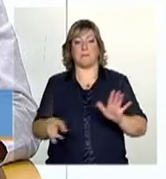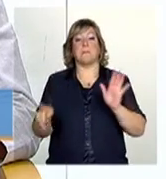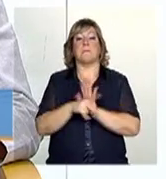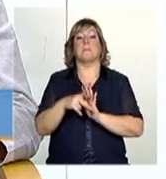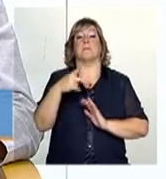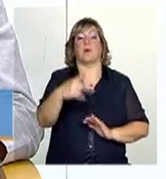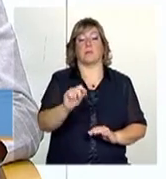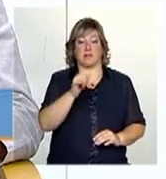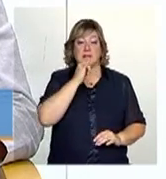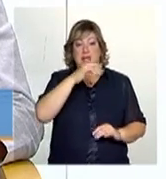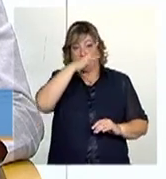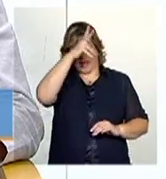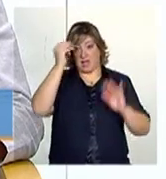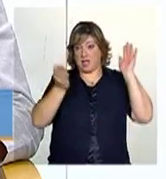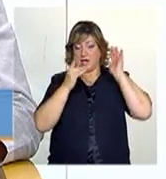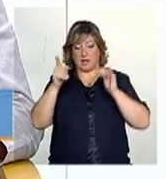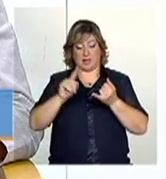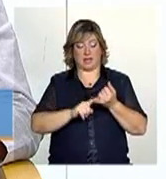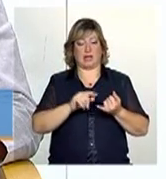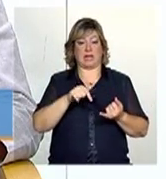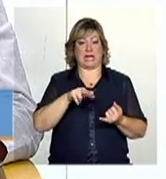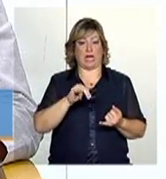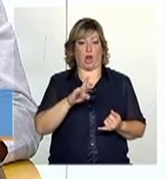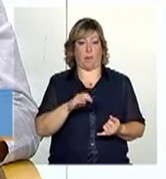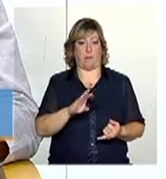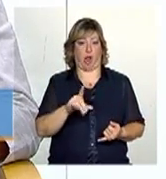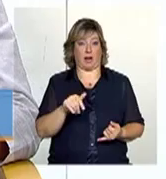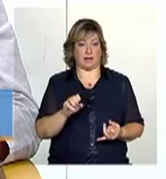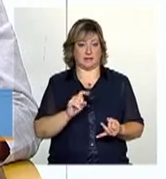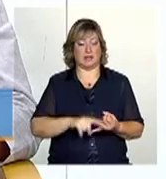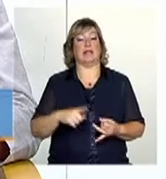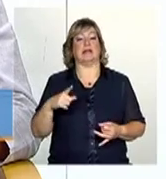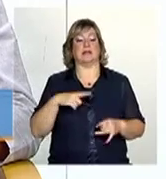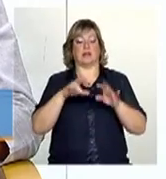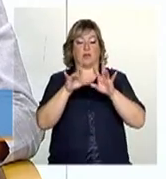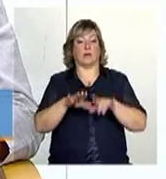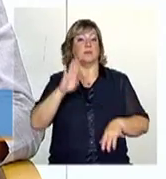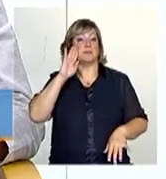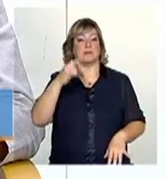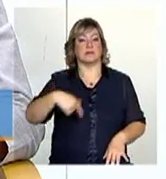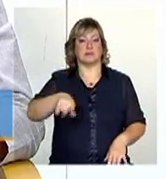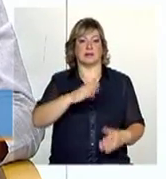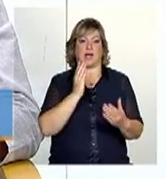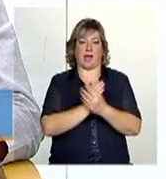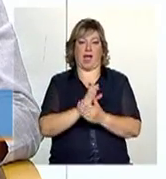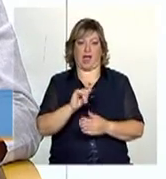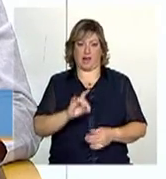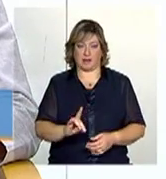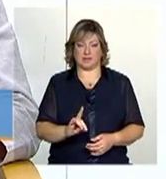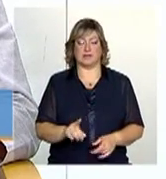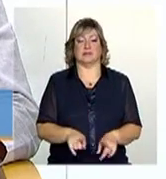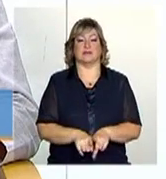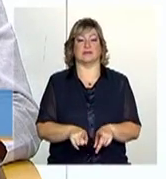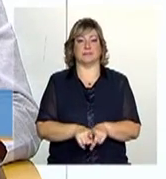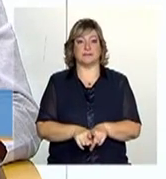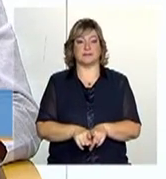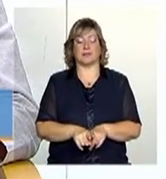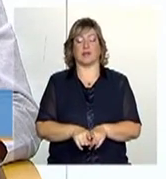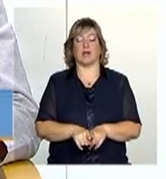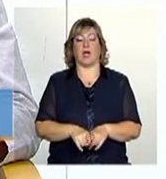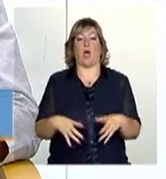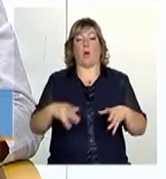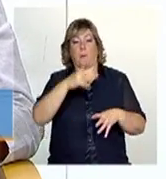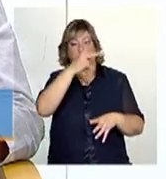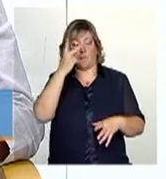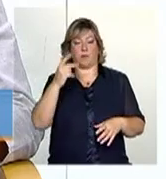indígenas e quilombolas hoje possuem identificação no formulário principal do cadastro. A população em situação de rua